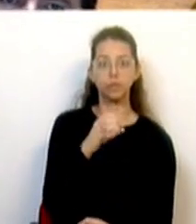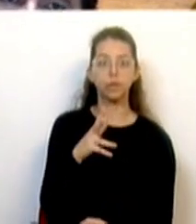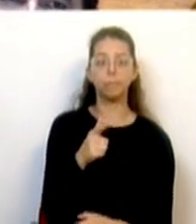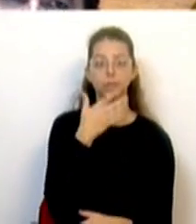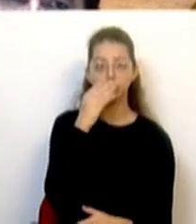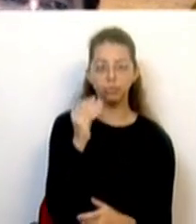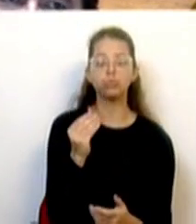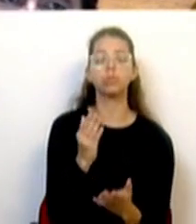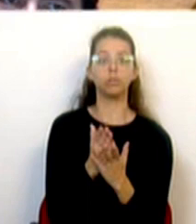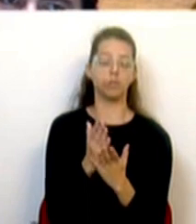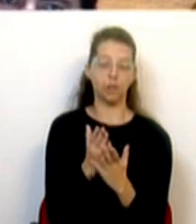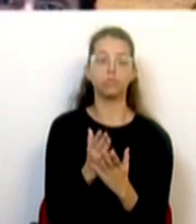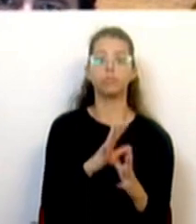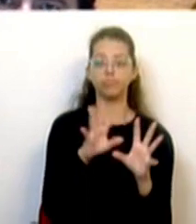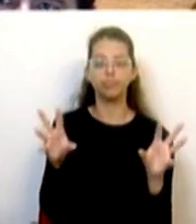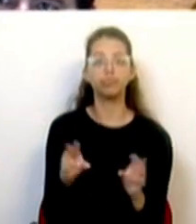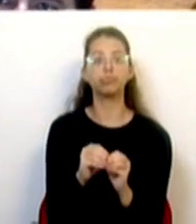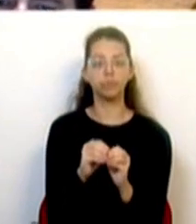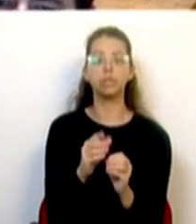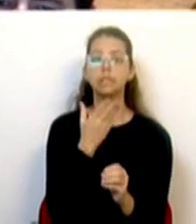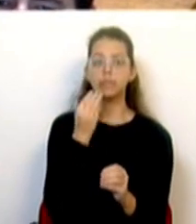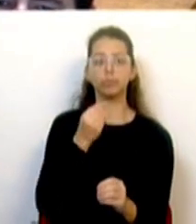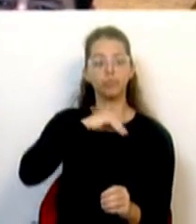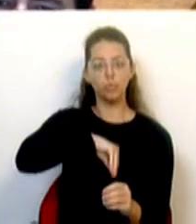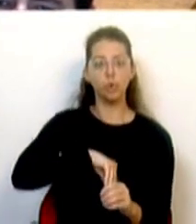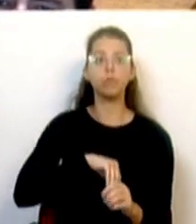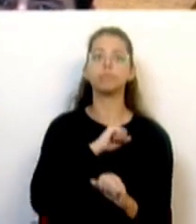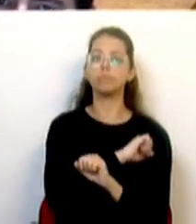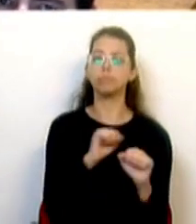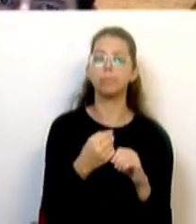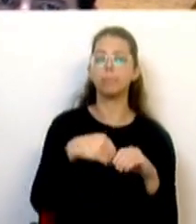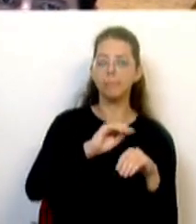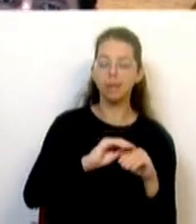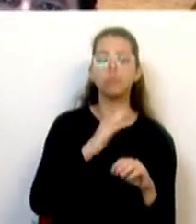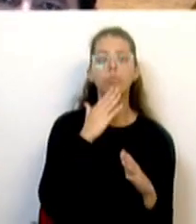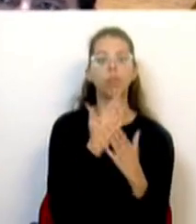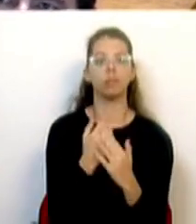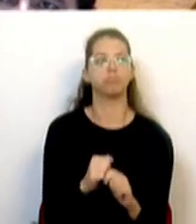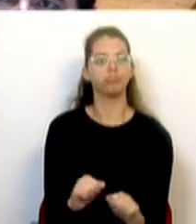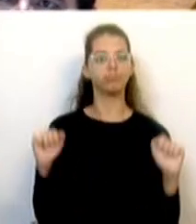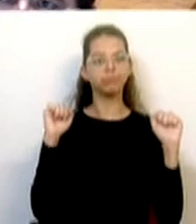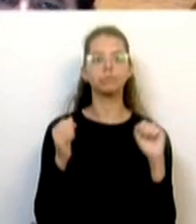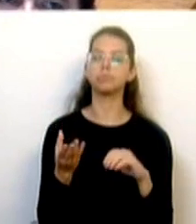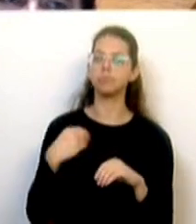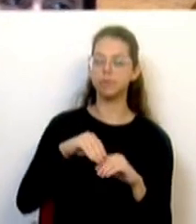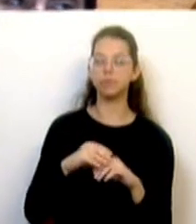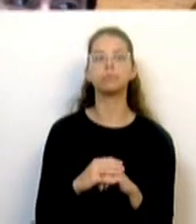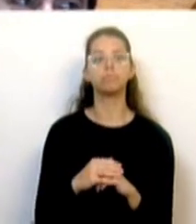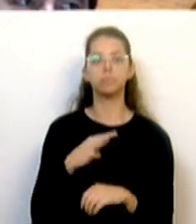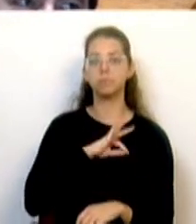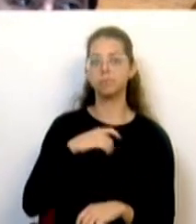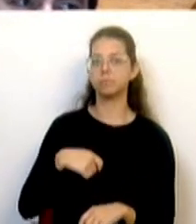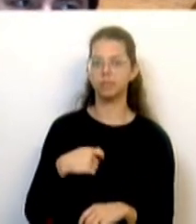abrangidos, mais rendimentos para os jovens, mais emancipação. Sr. Presidente, este orçamento tem uma marca de